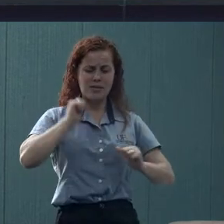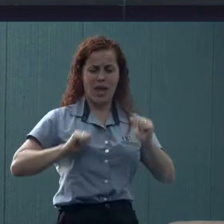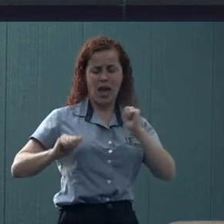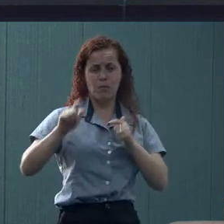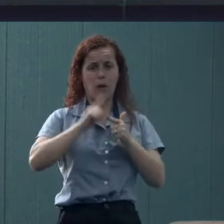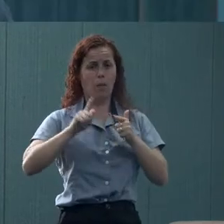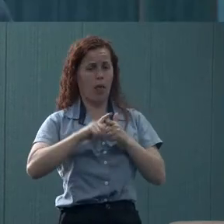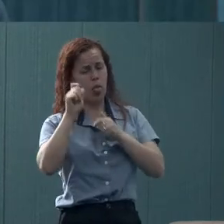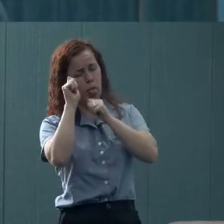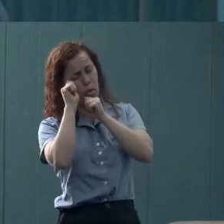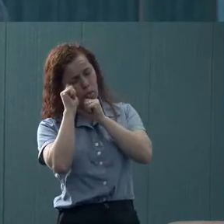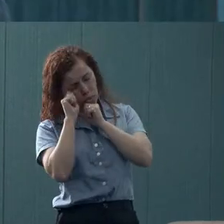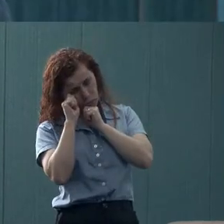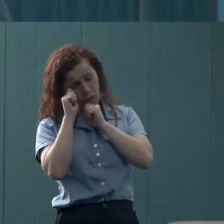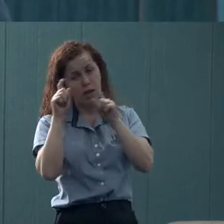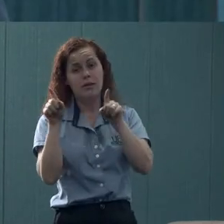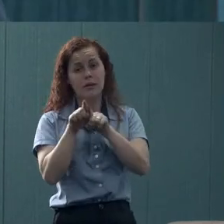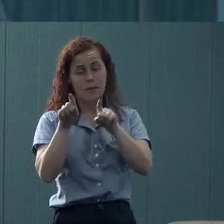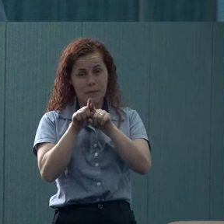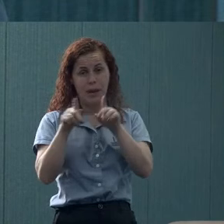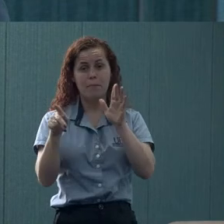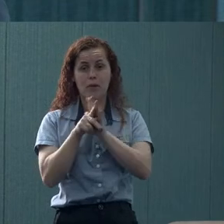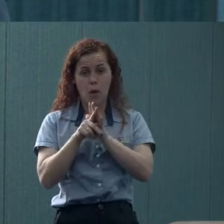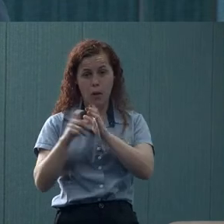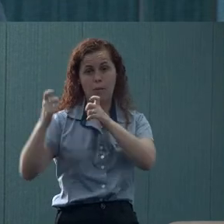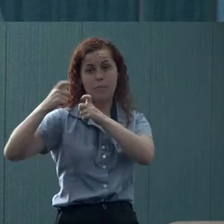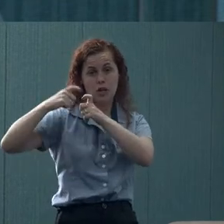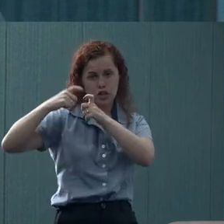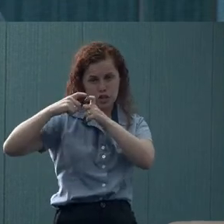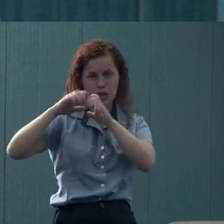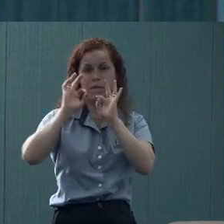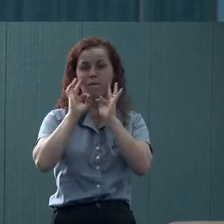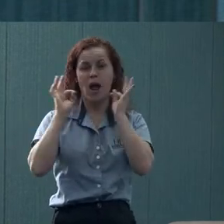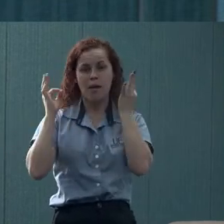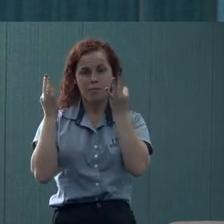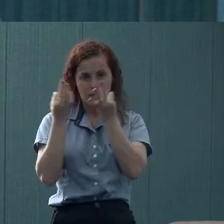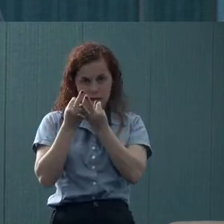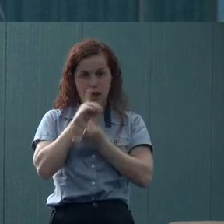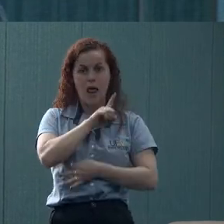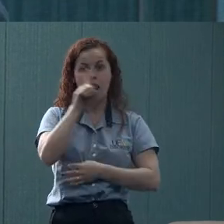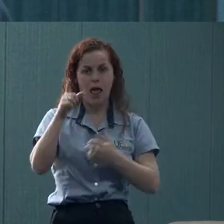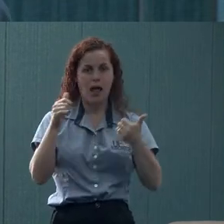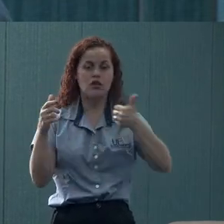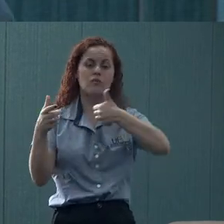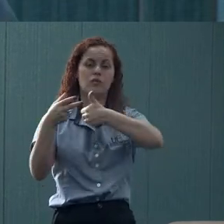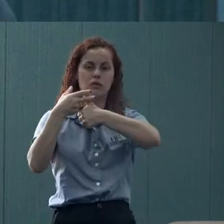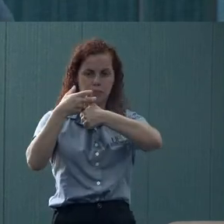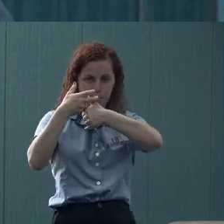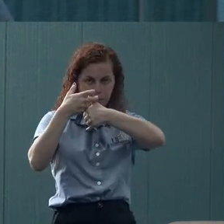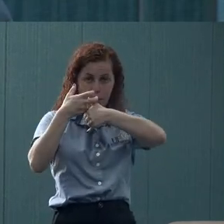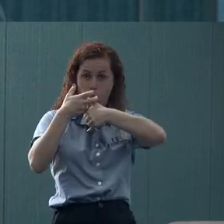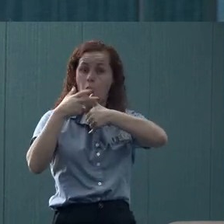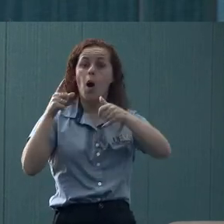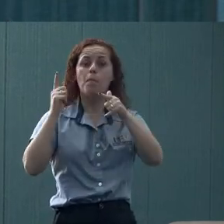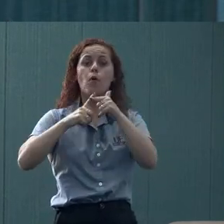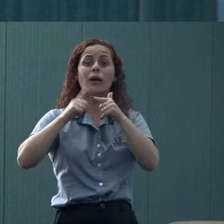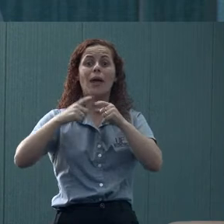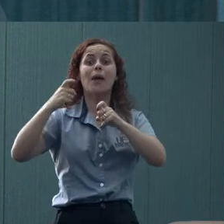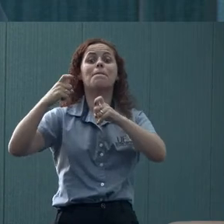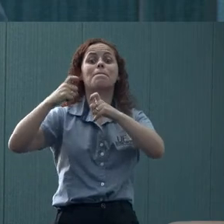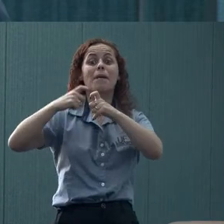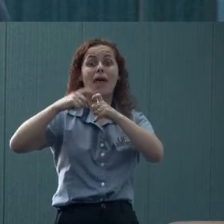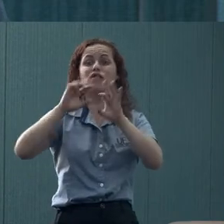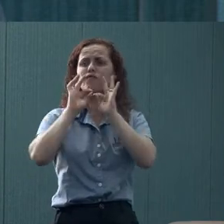problemas de sono, passaria inicialmente pela medicina de família, lá da divisão de saúde, porque os médicos de família têm total condição